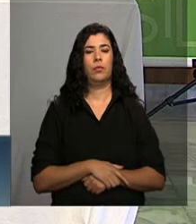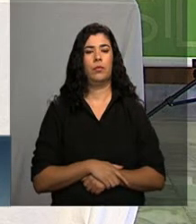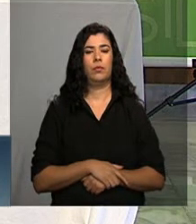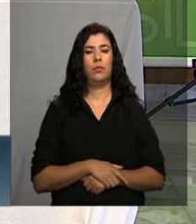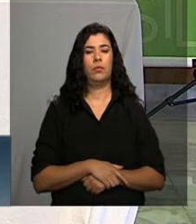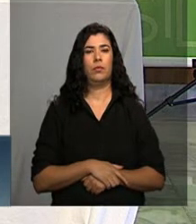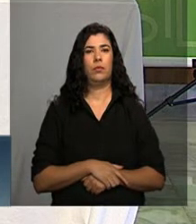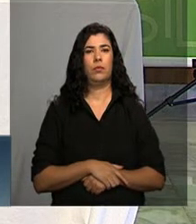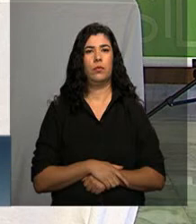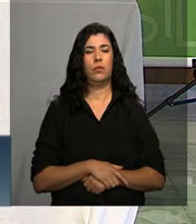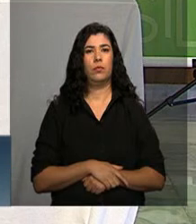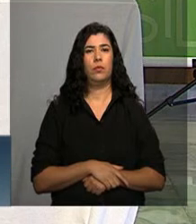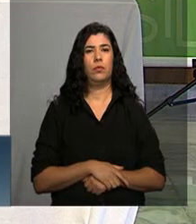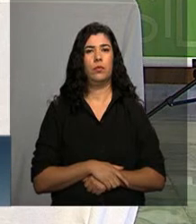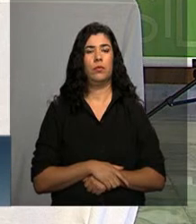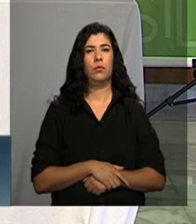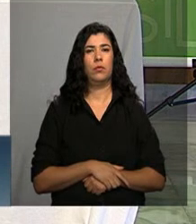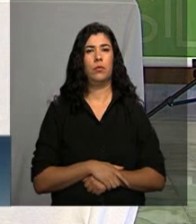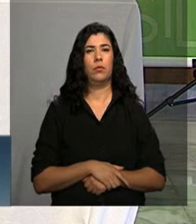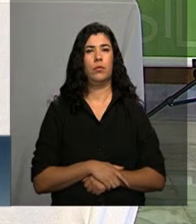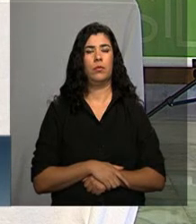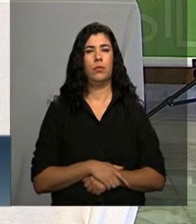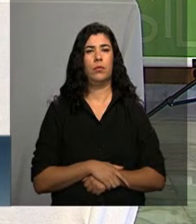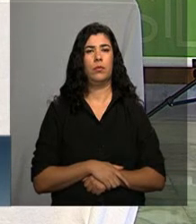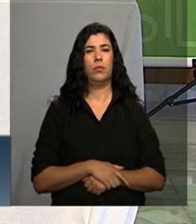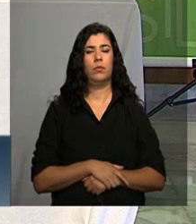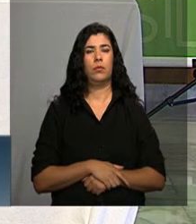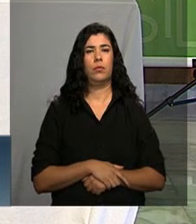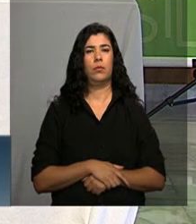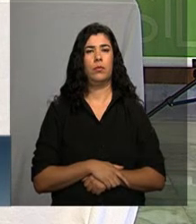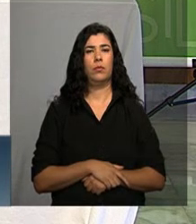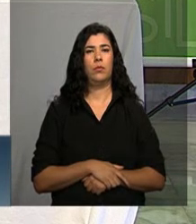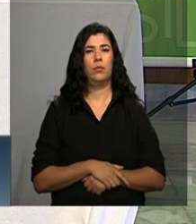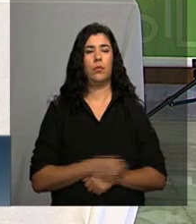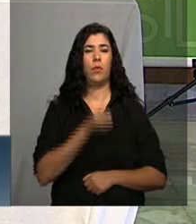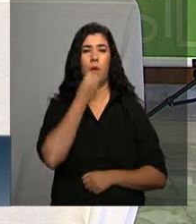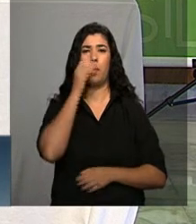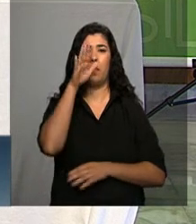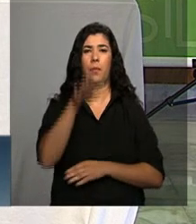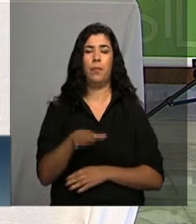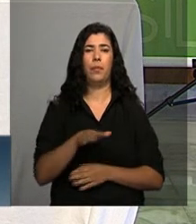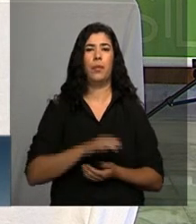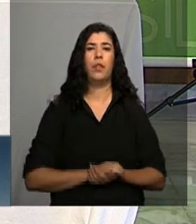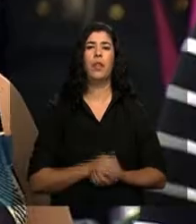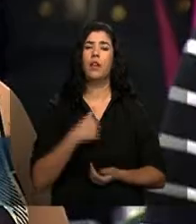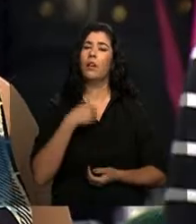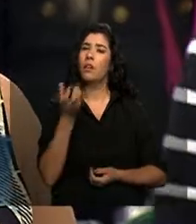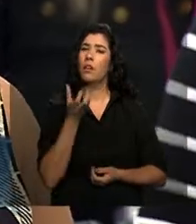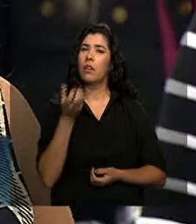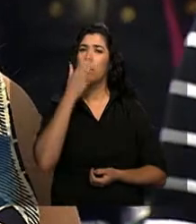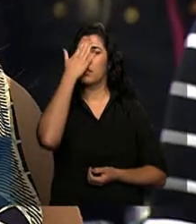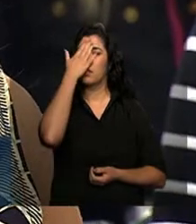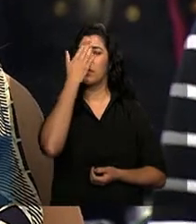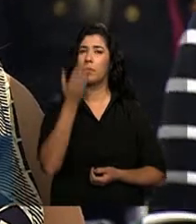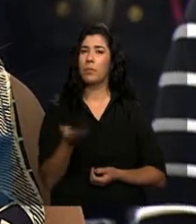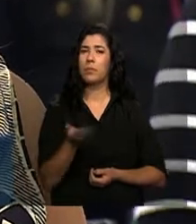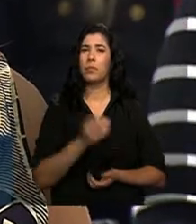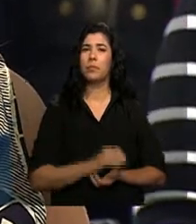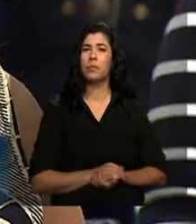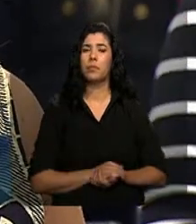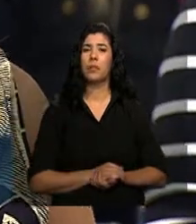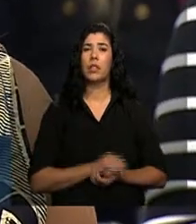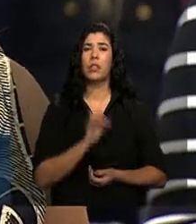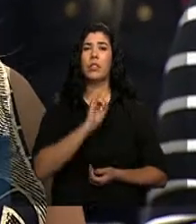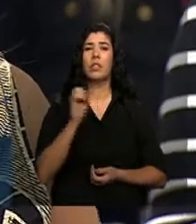Mais uma pergunta, por favor. Ministro, boa tarde. Eu queria saber se a